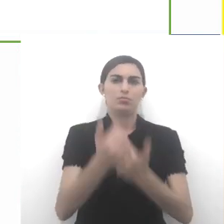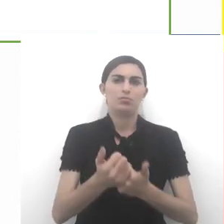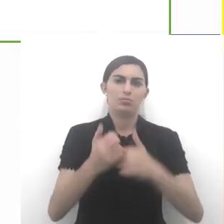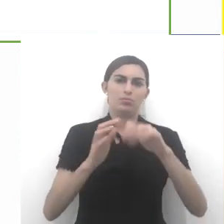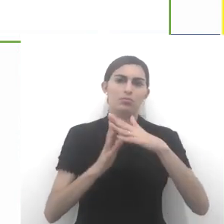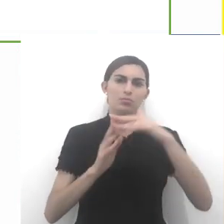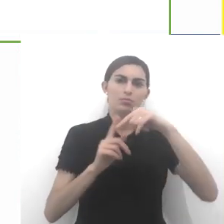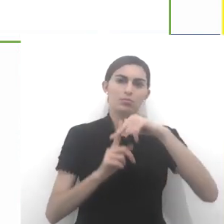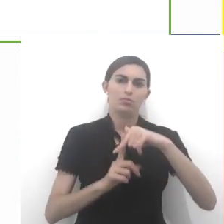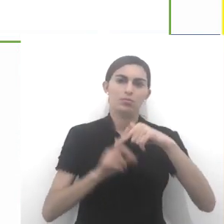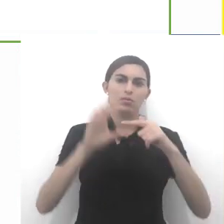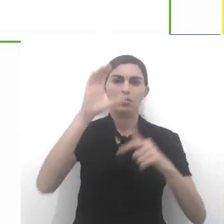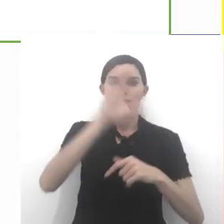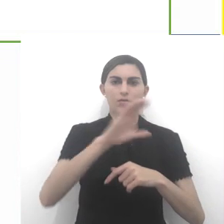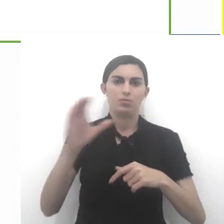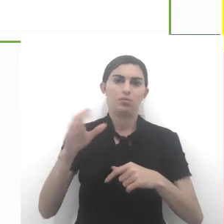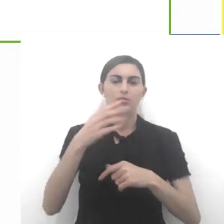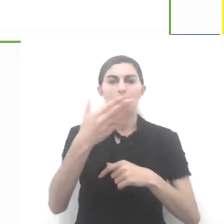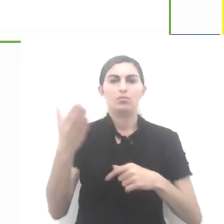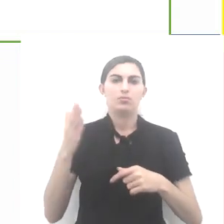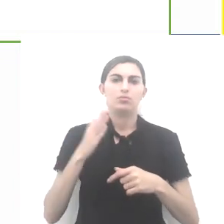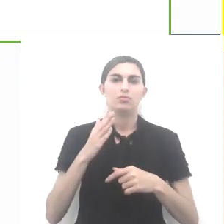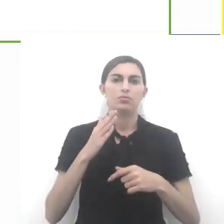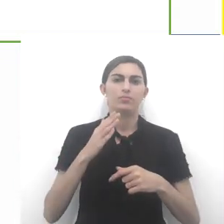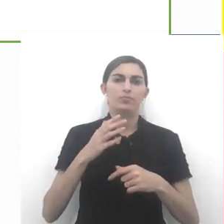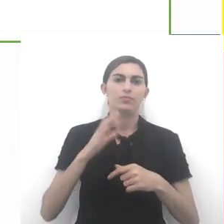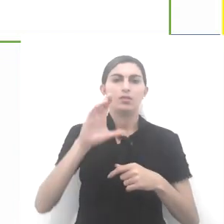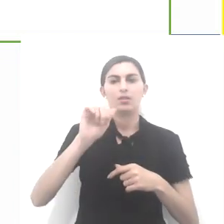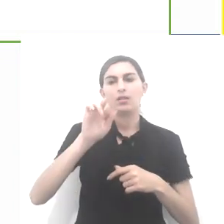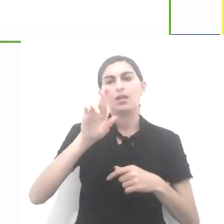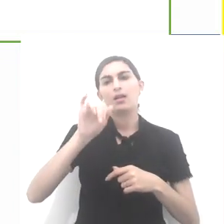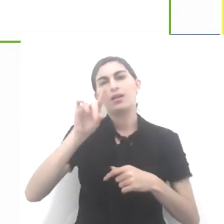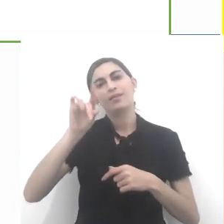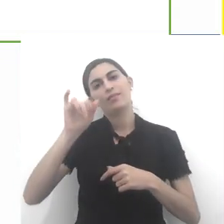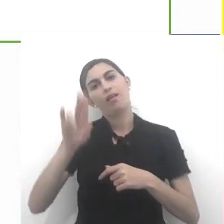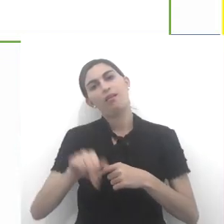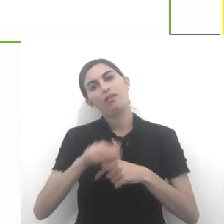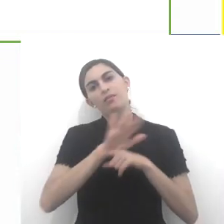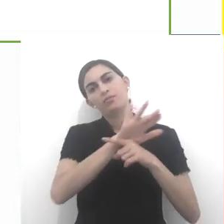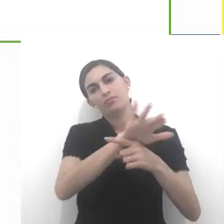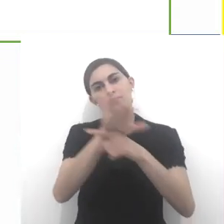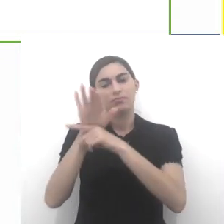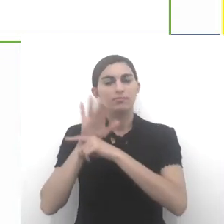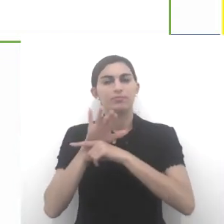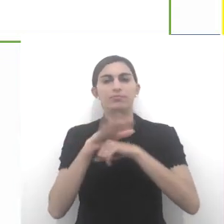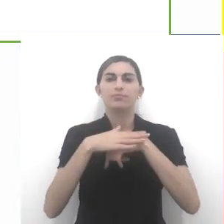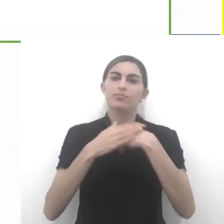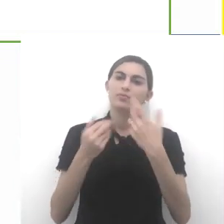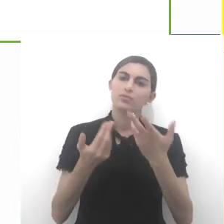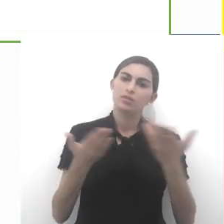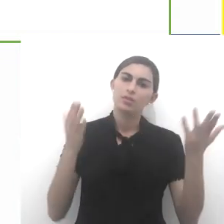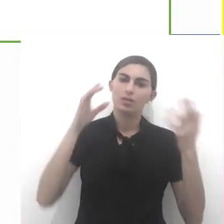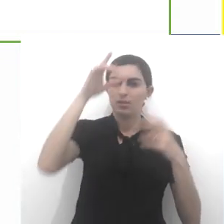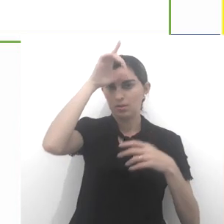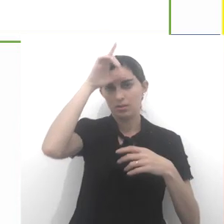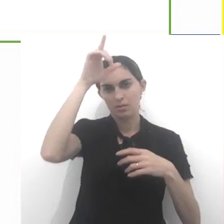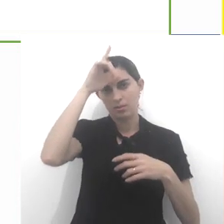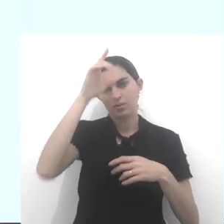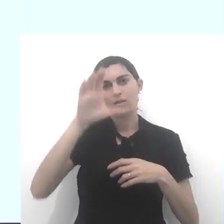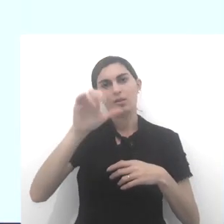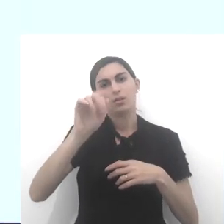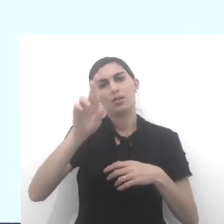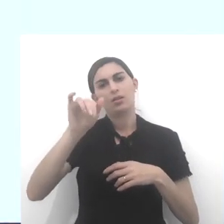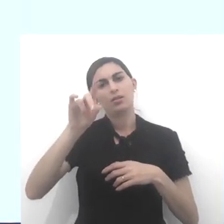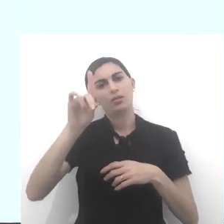da igreja, no caso da igreja católica, certo? E a questão da caridade, certo? Um membro religioso, líder,